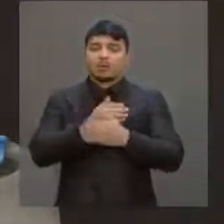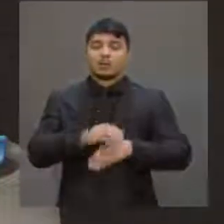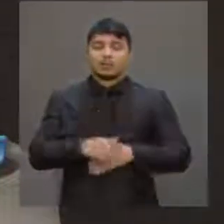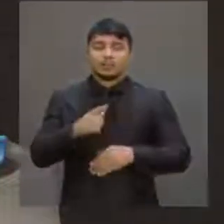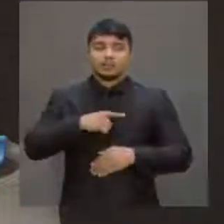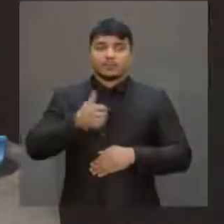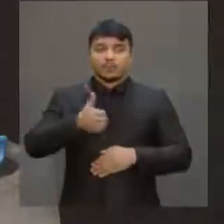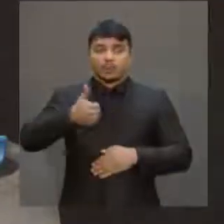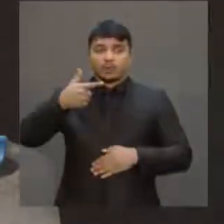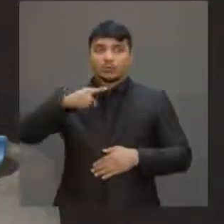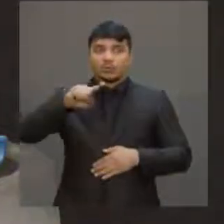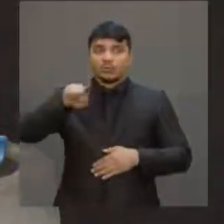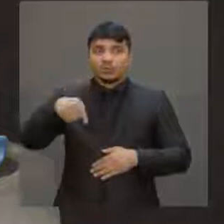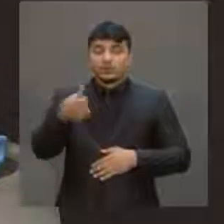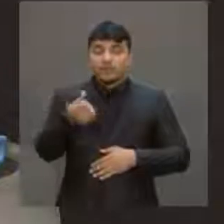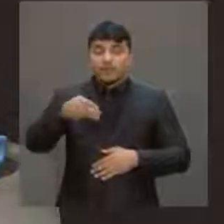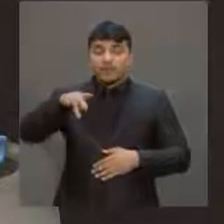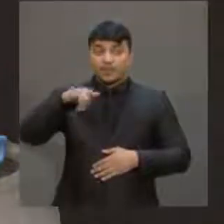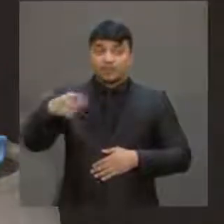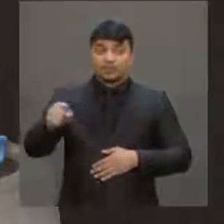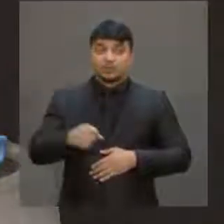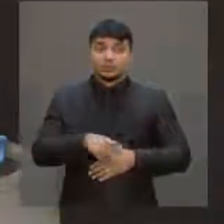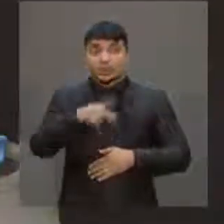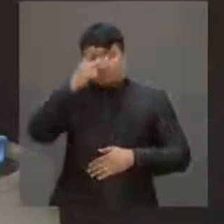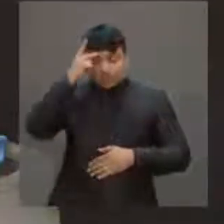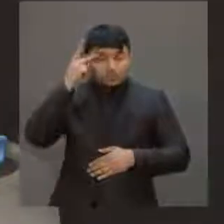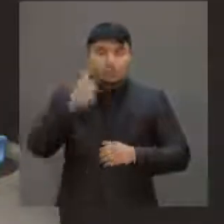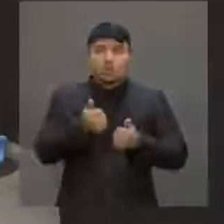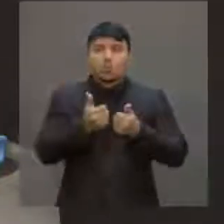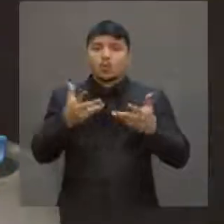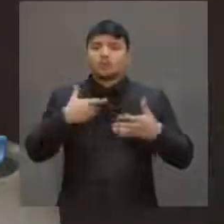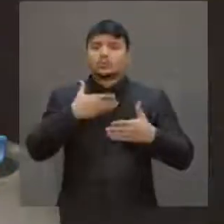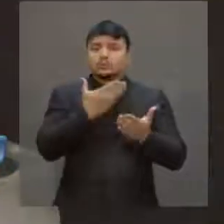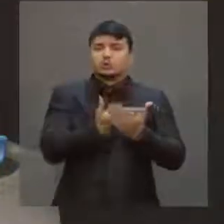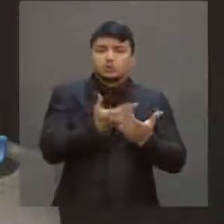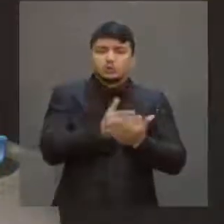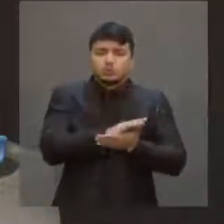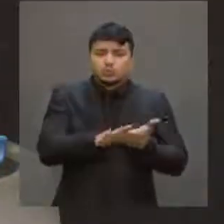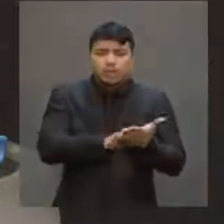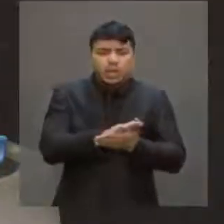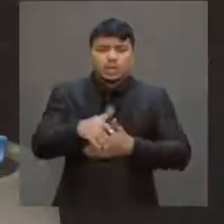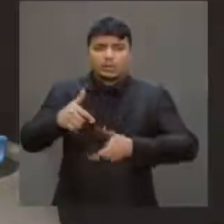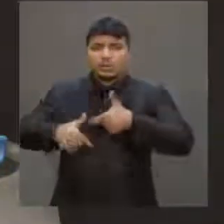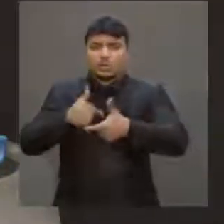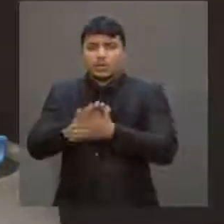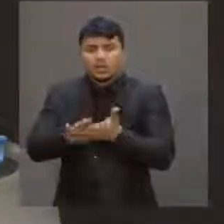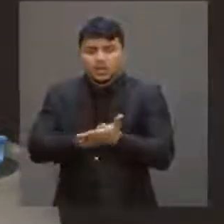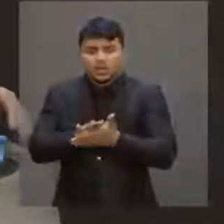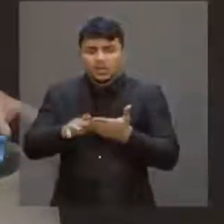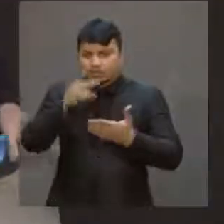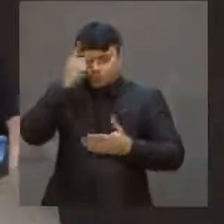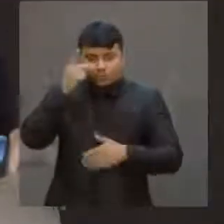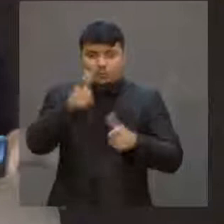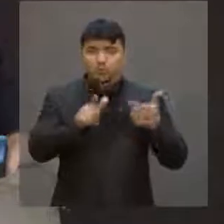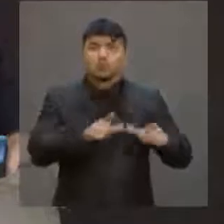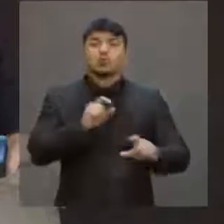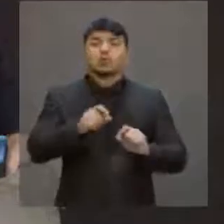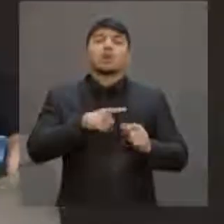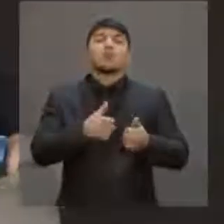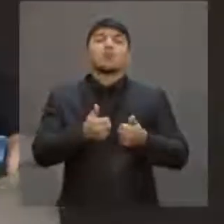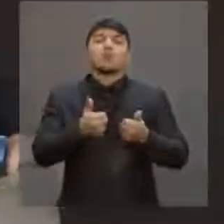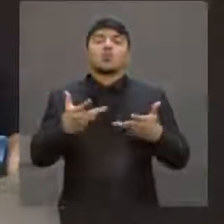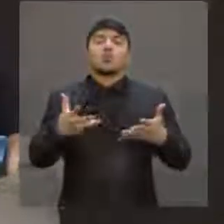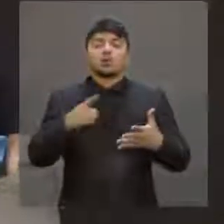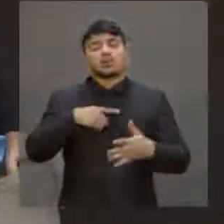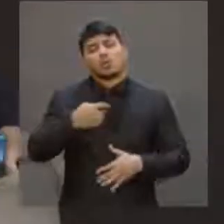de 12,6 milhões, o número de desalentados e o número de subocupados chegam